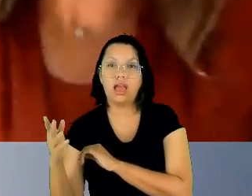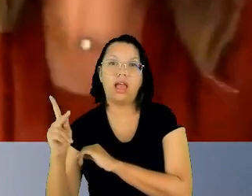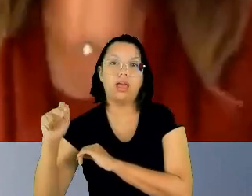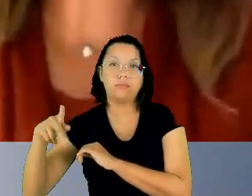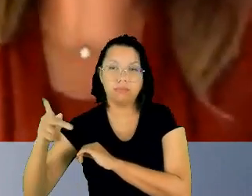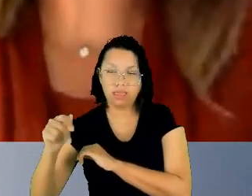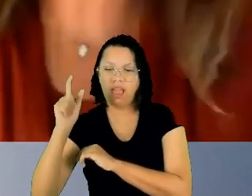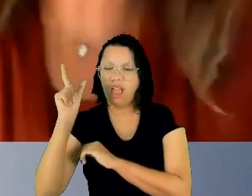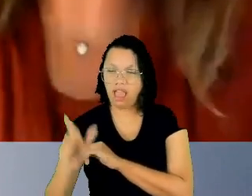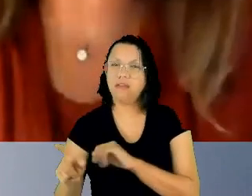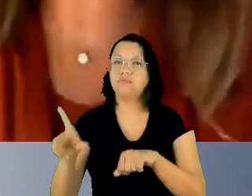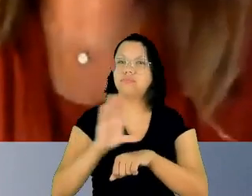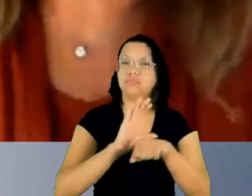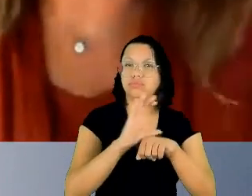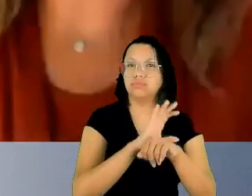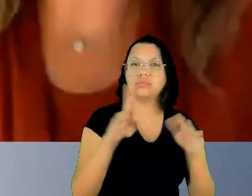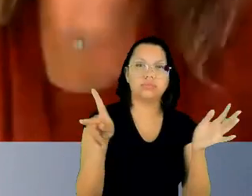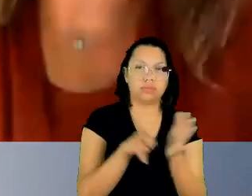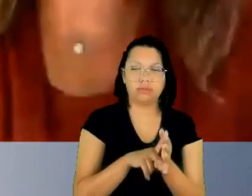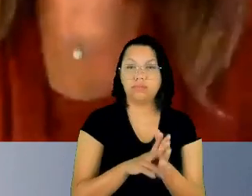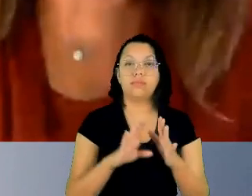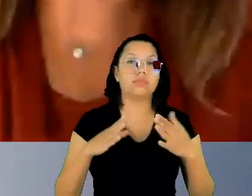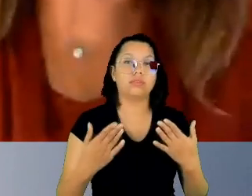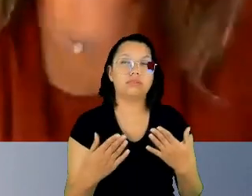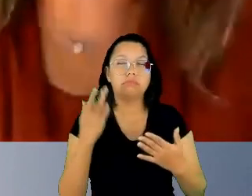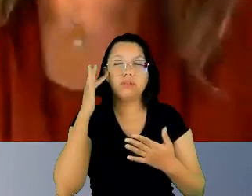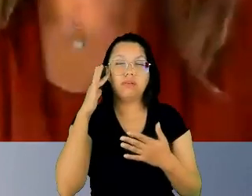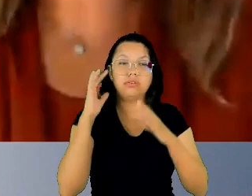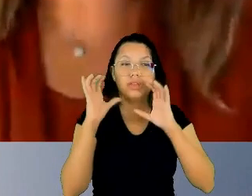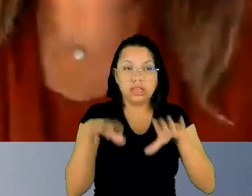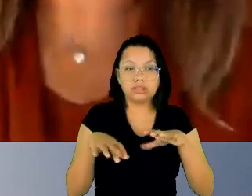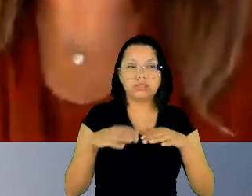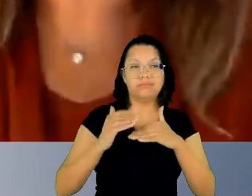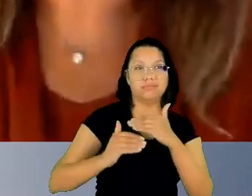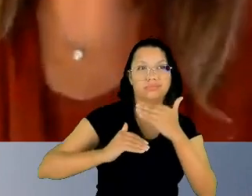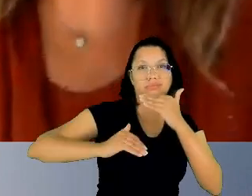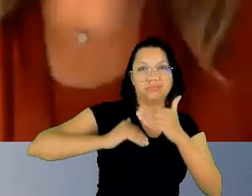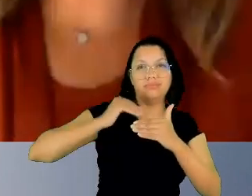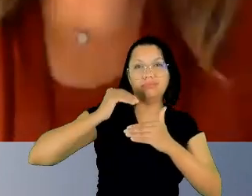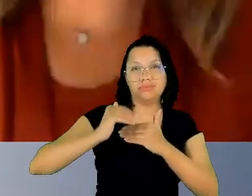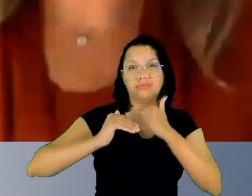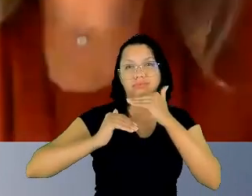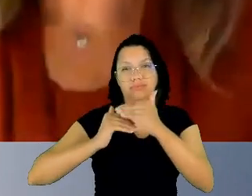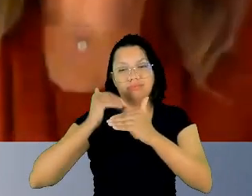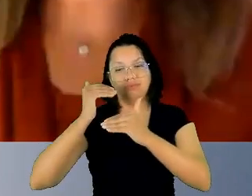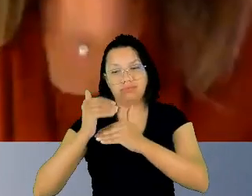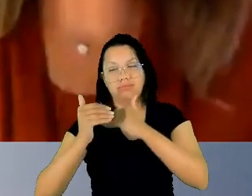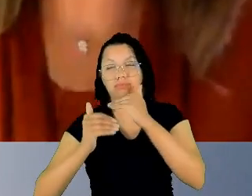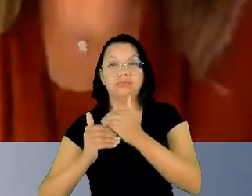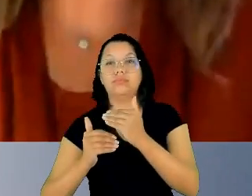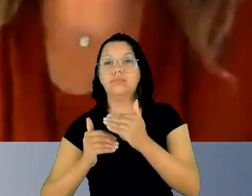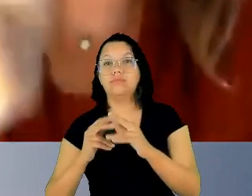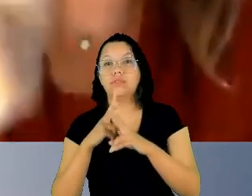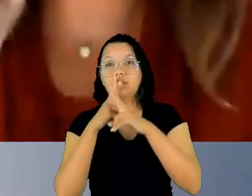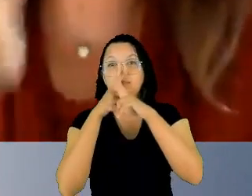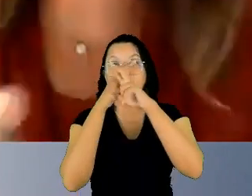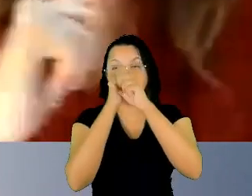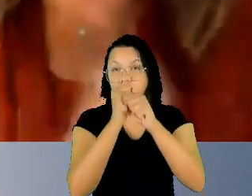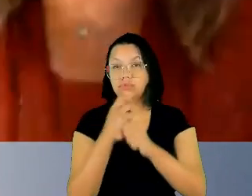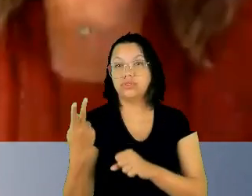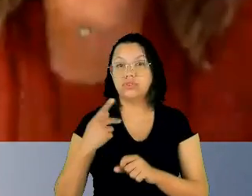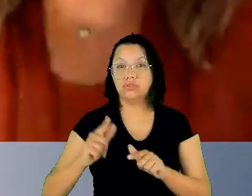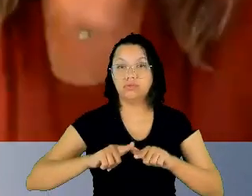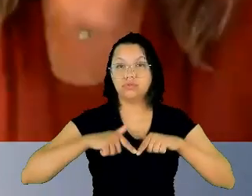lei então eu acho que é isso é passo a passo passo a passo e a força motriz da nossa luta é a indignação mas é